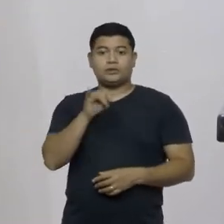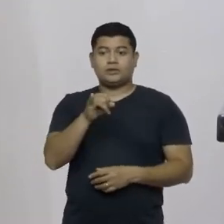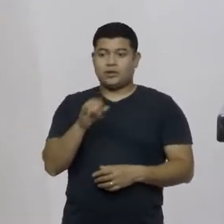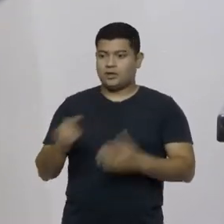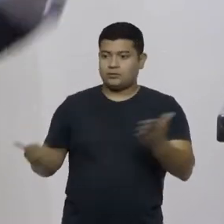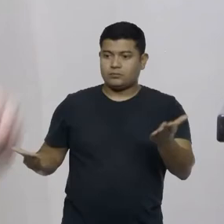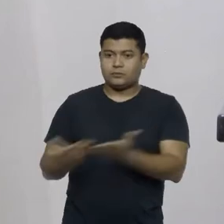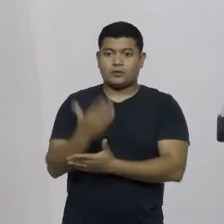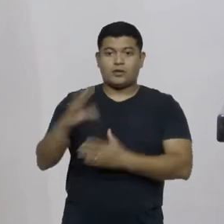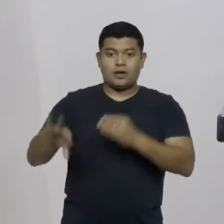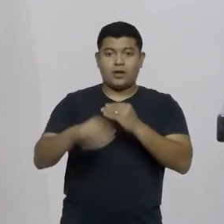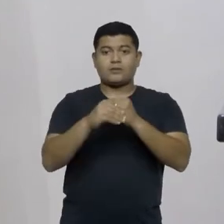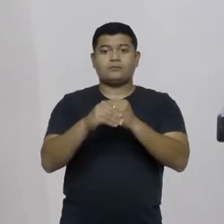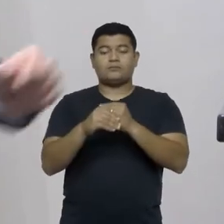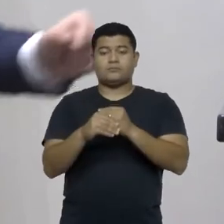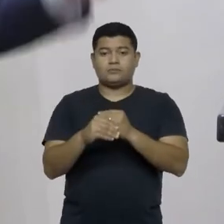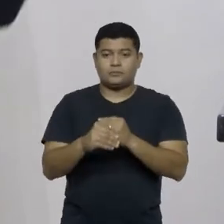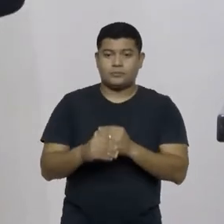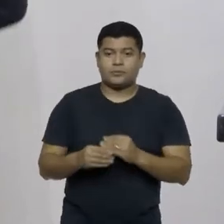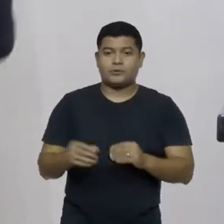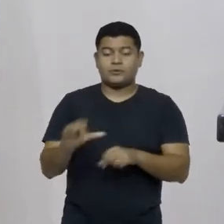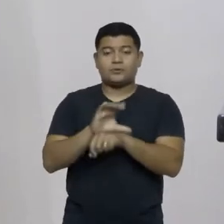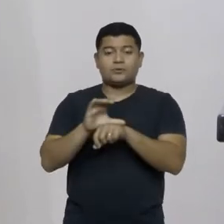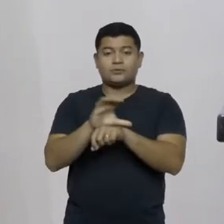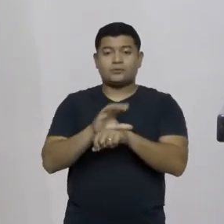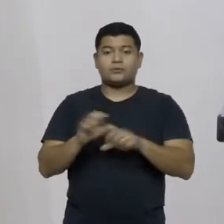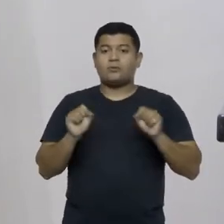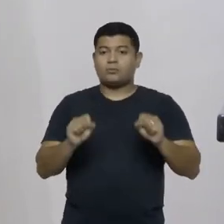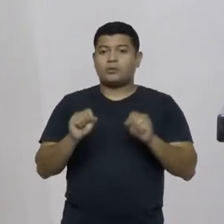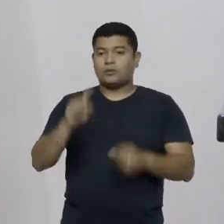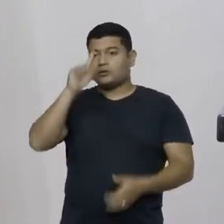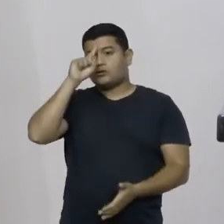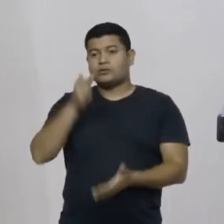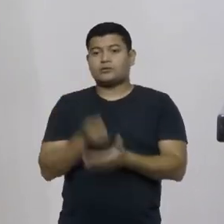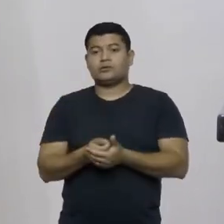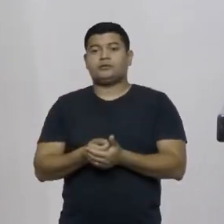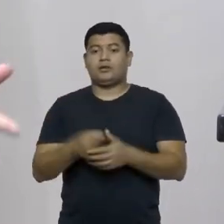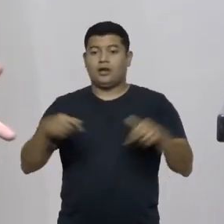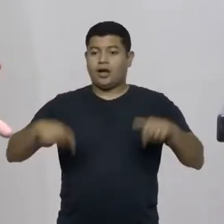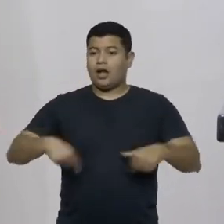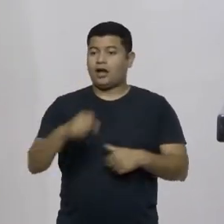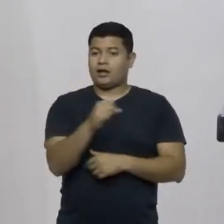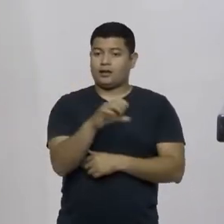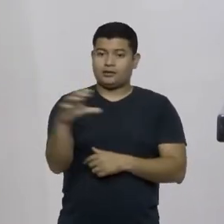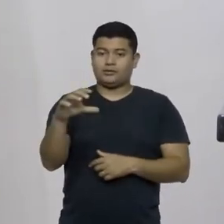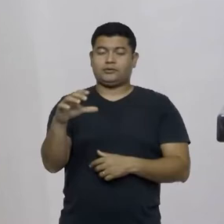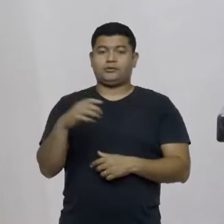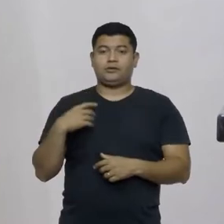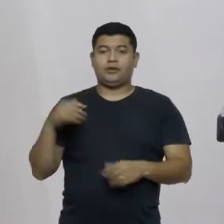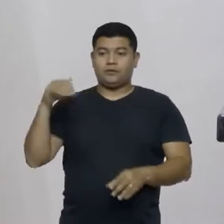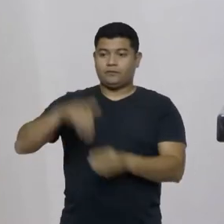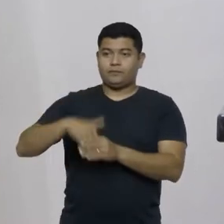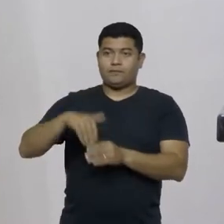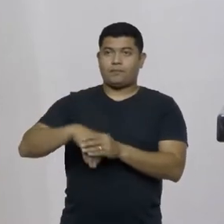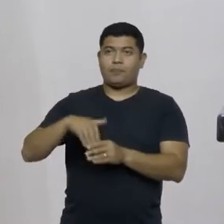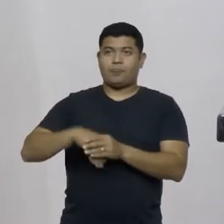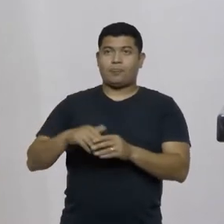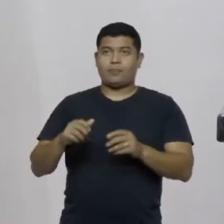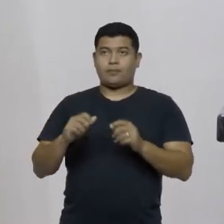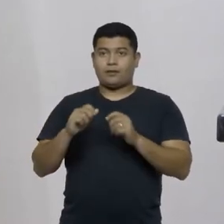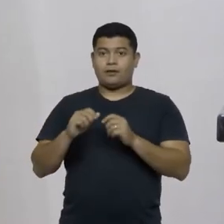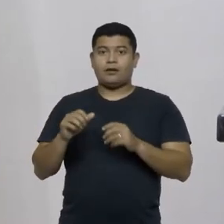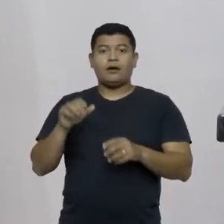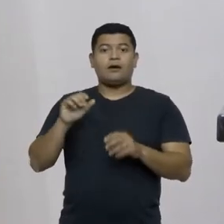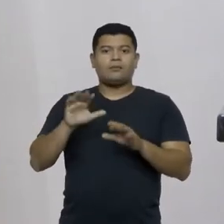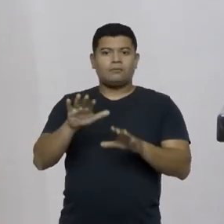emenda constitucional poderemos decidir sobre os catarinenses está em votação na assembleia mas na assembleia do Espírito